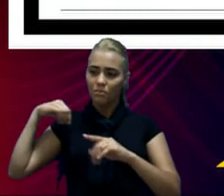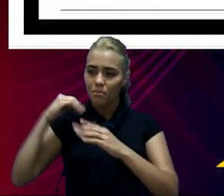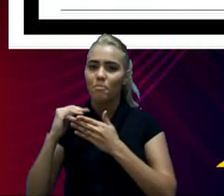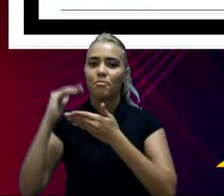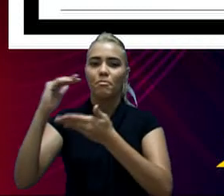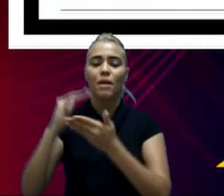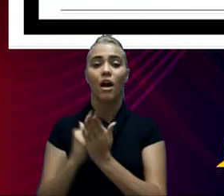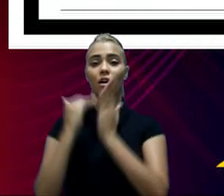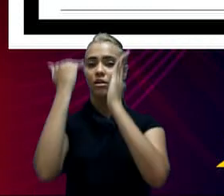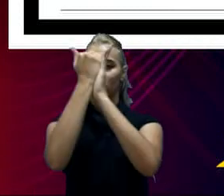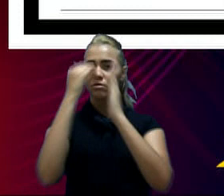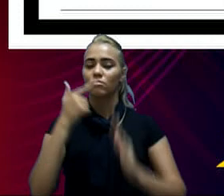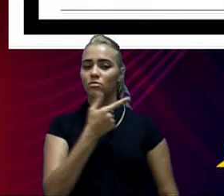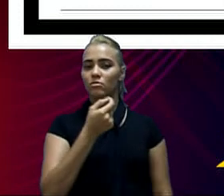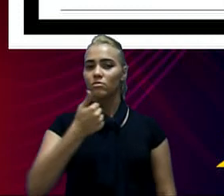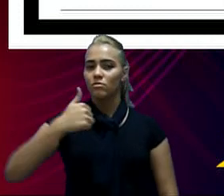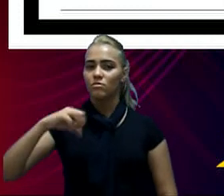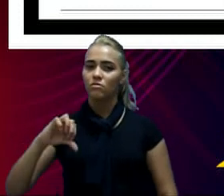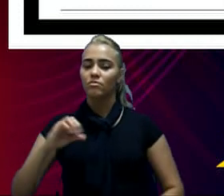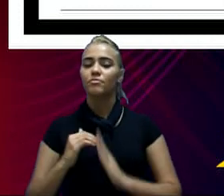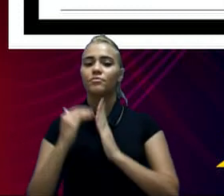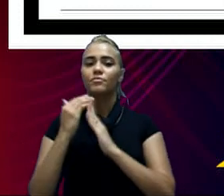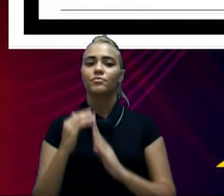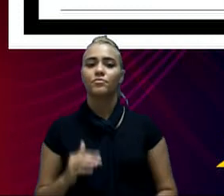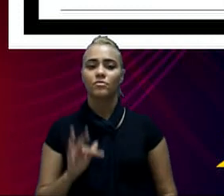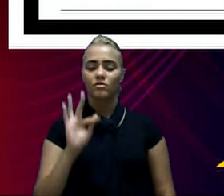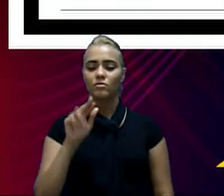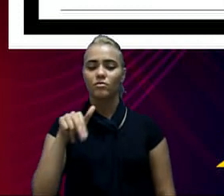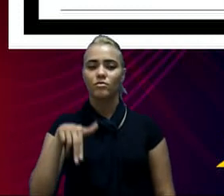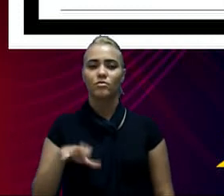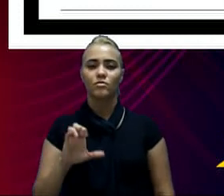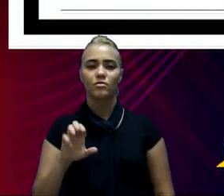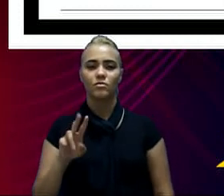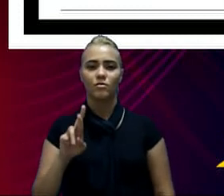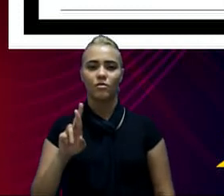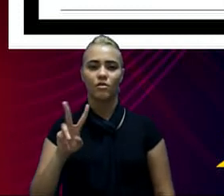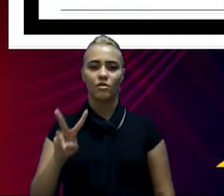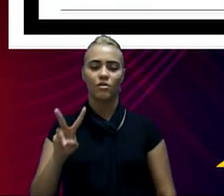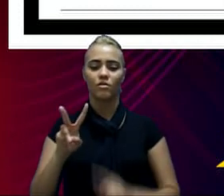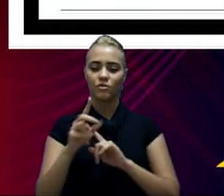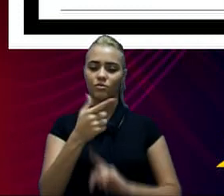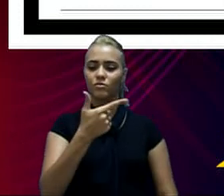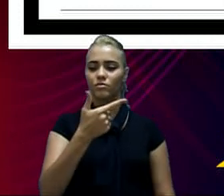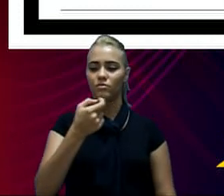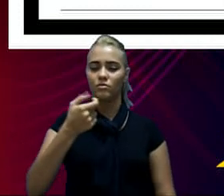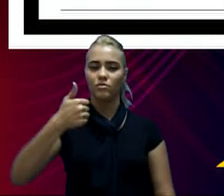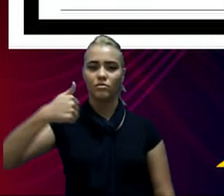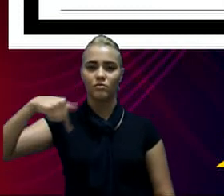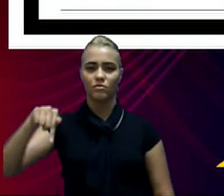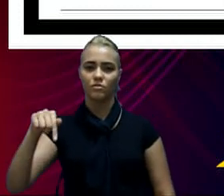2019. Foram transferidos ao FUNSERV R$ 217